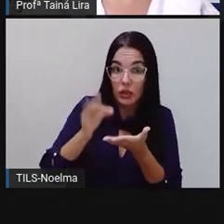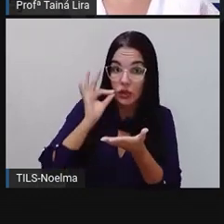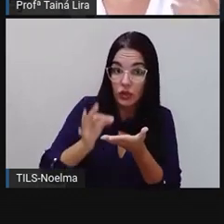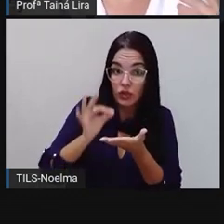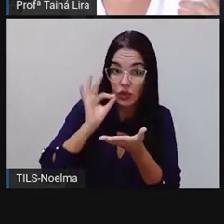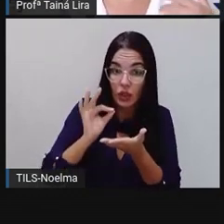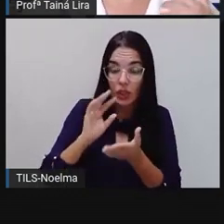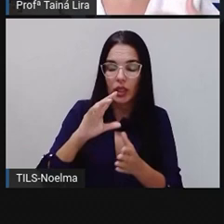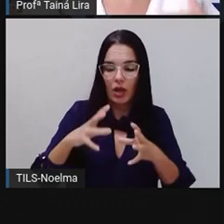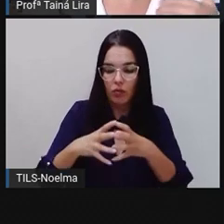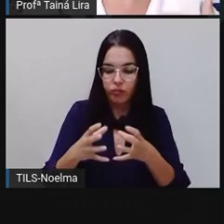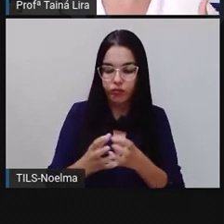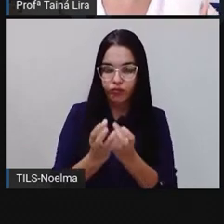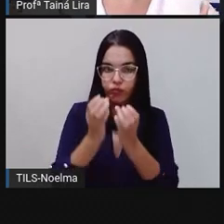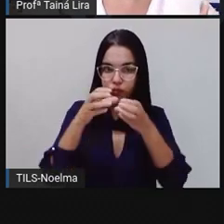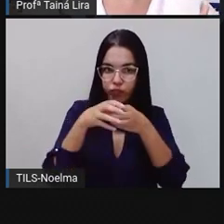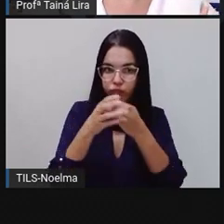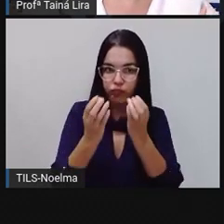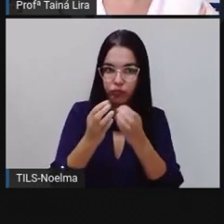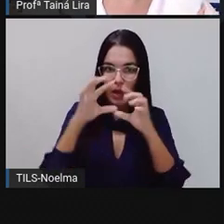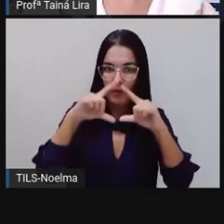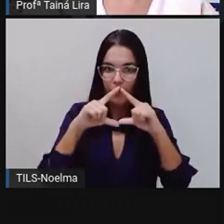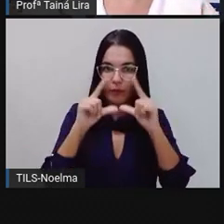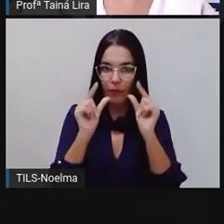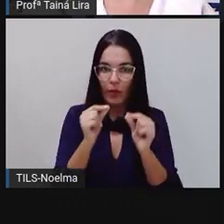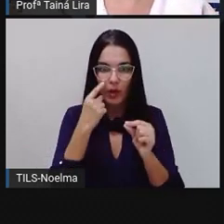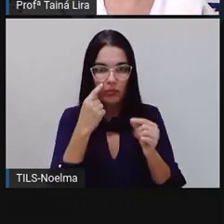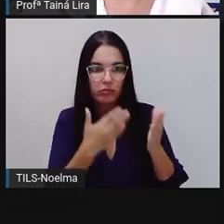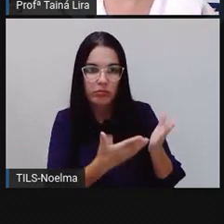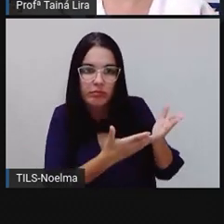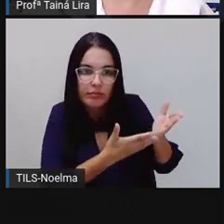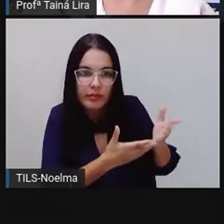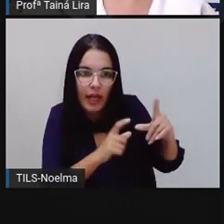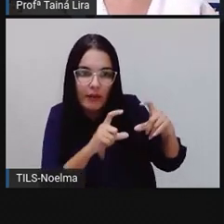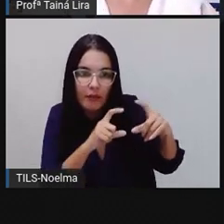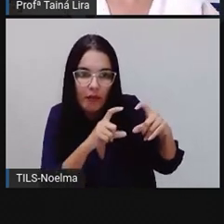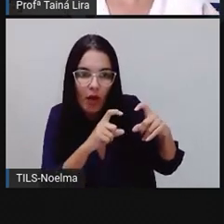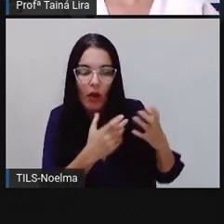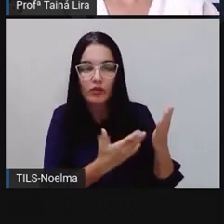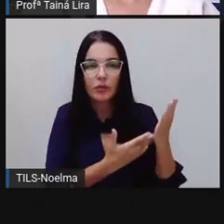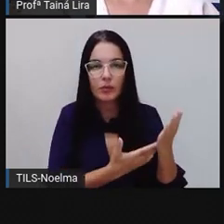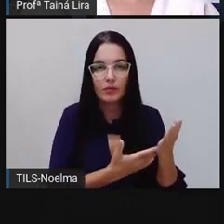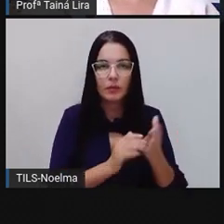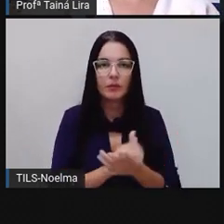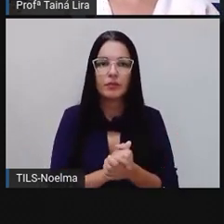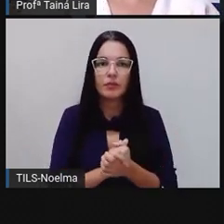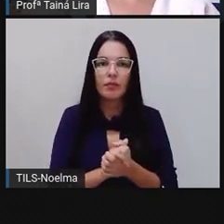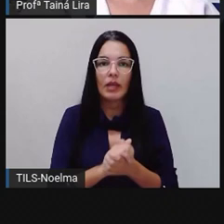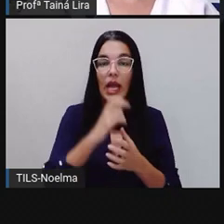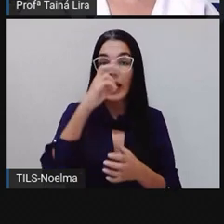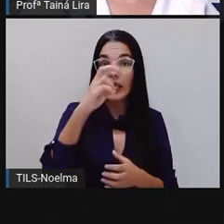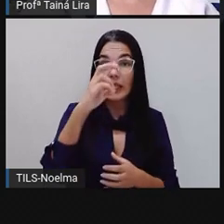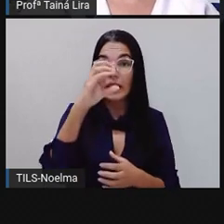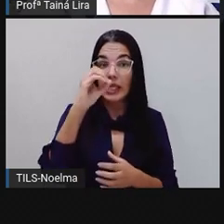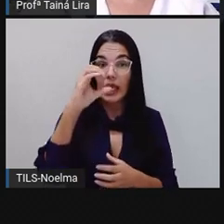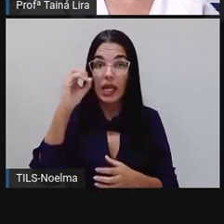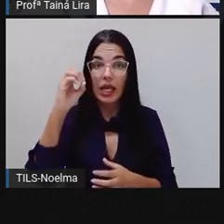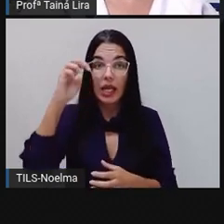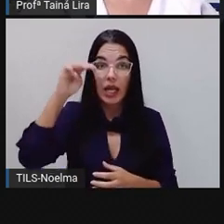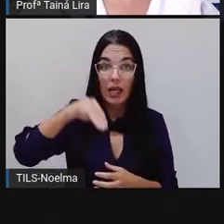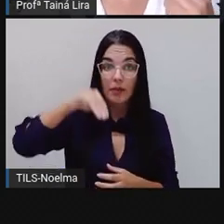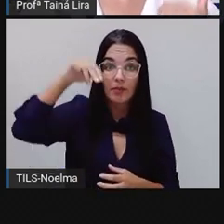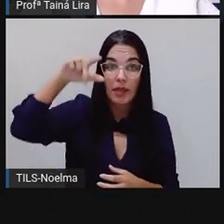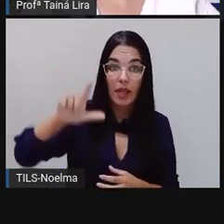hortelã, né, de folha de hortelã, tem até aqui, ó, representando as folhinhas. É, 500